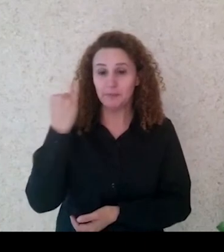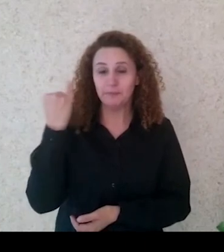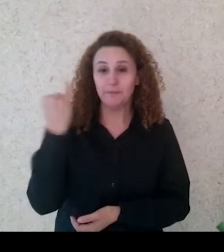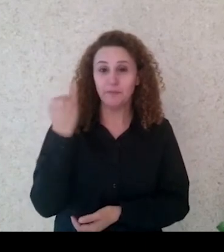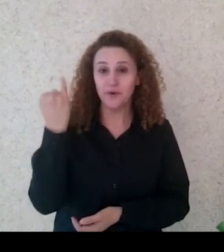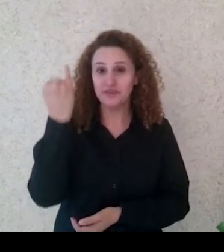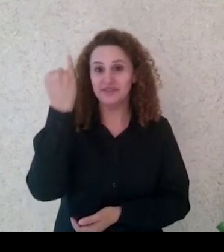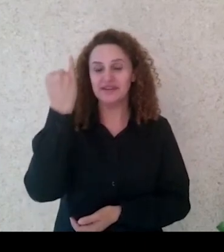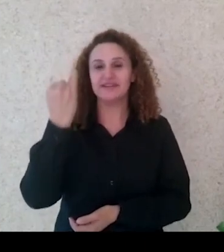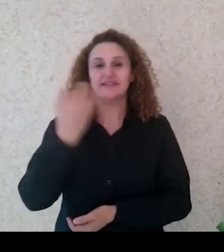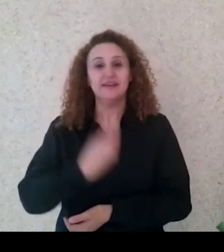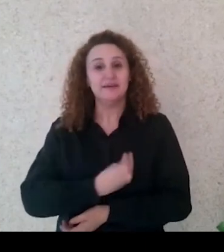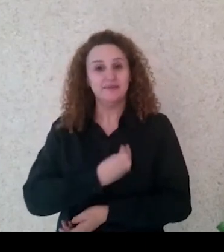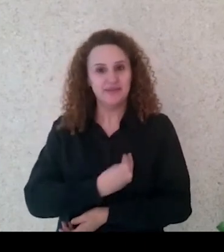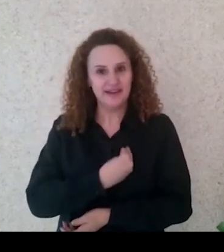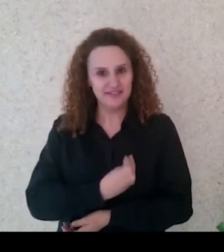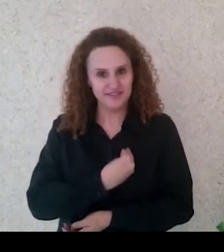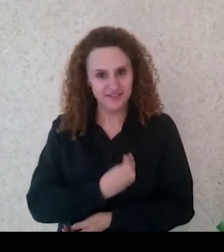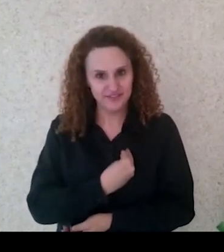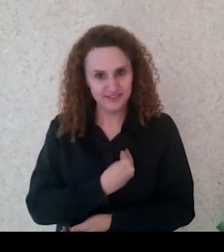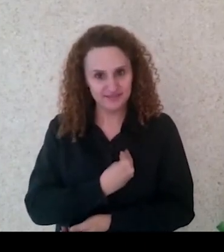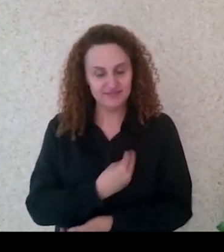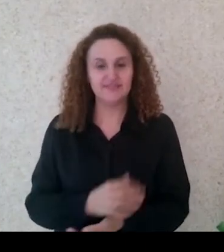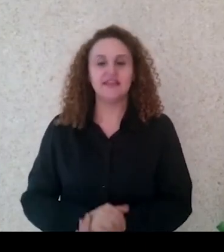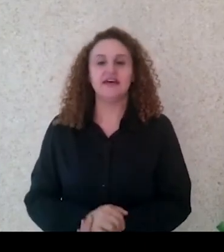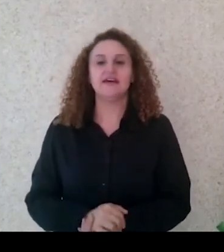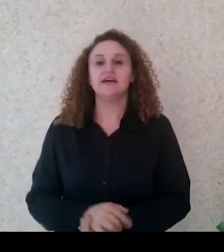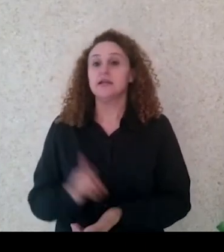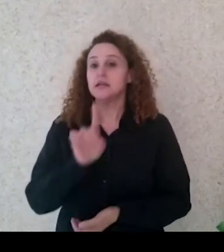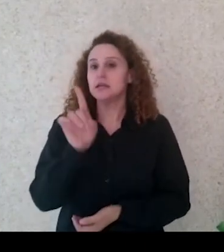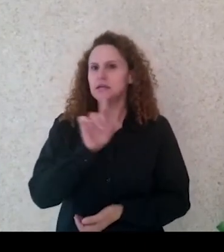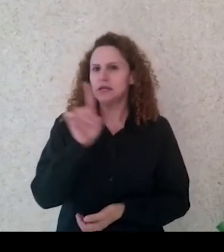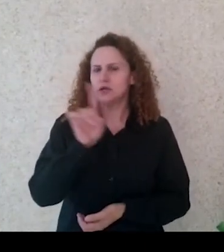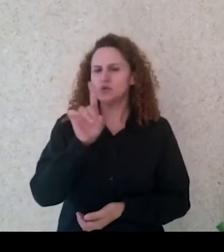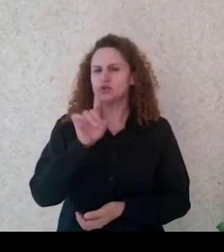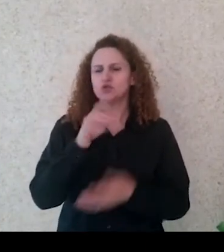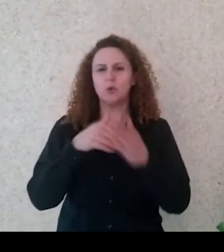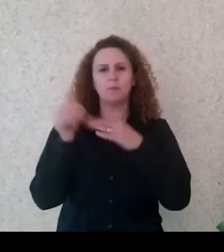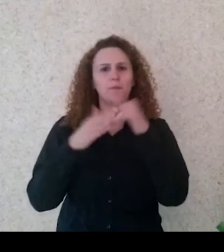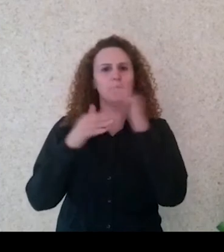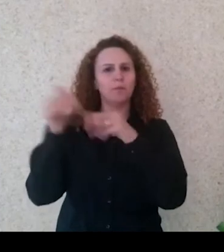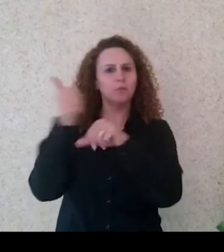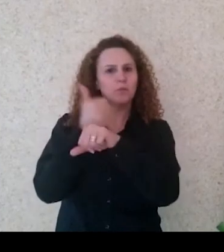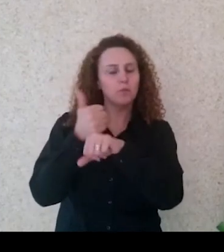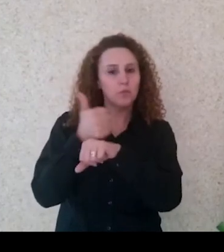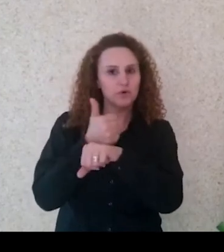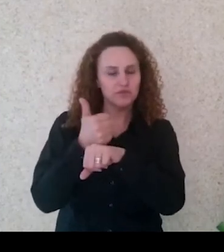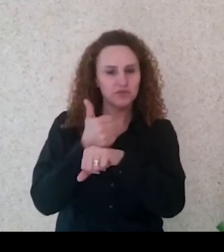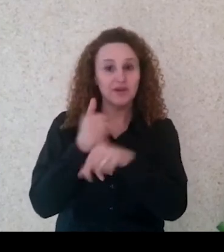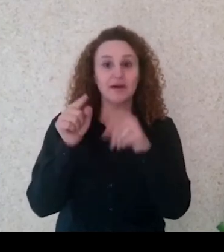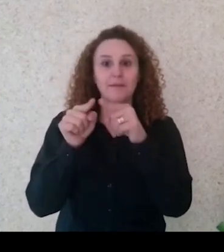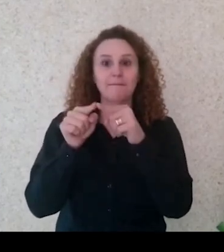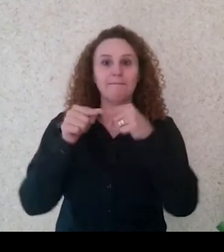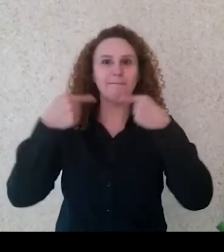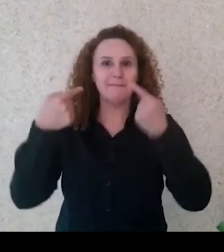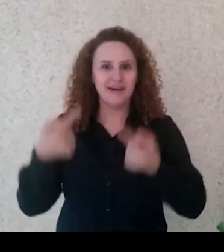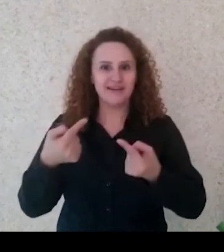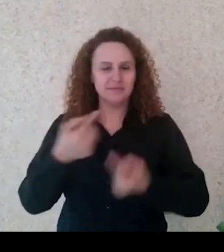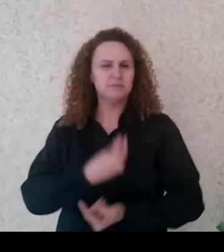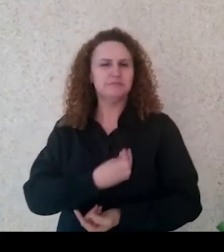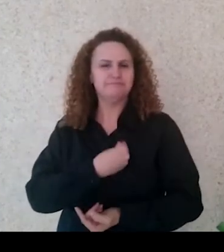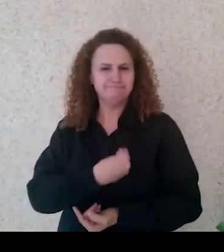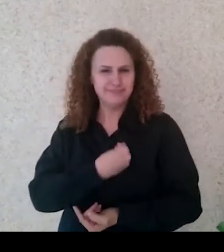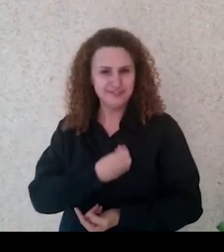para a vida de vocês, não só para profissional, né? Mas para a vida. Saber